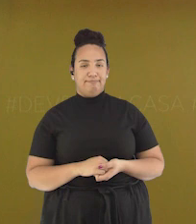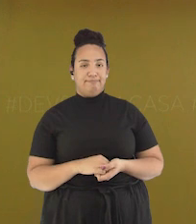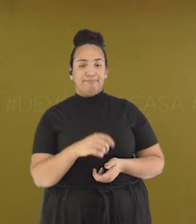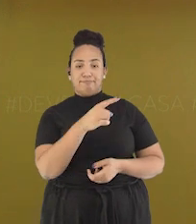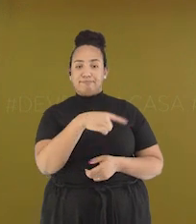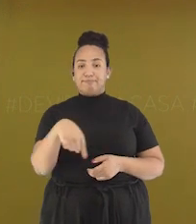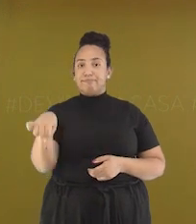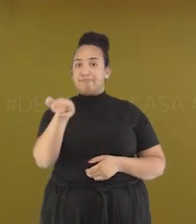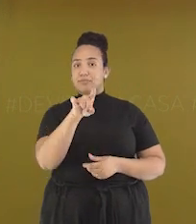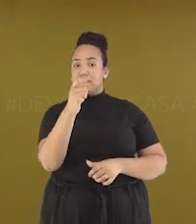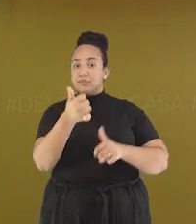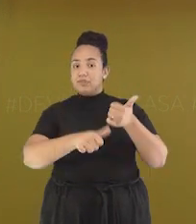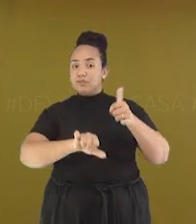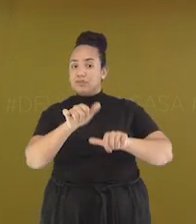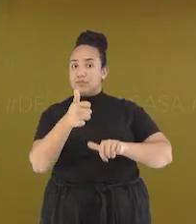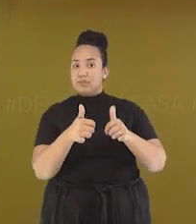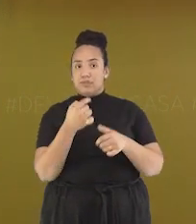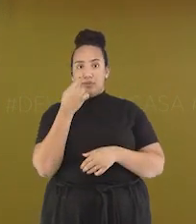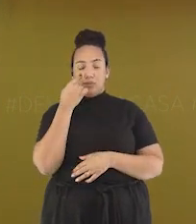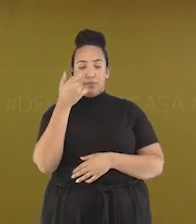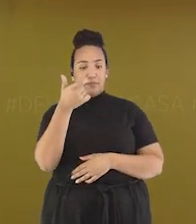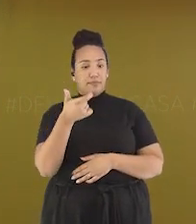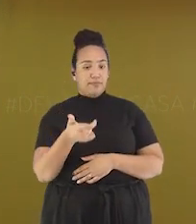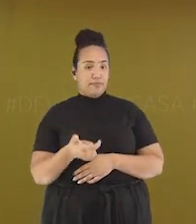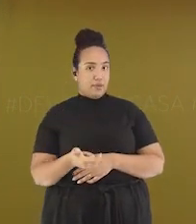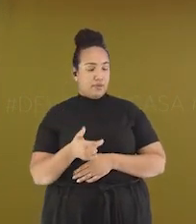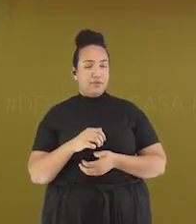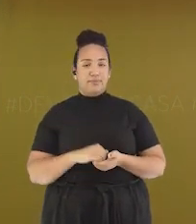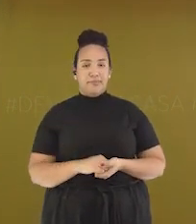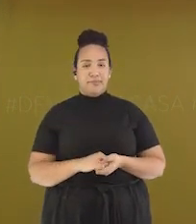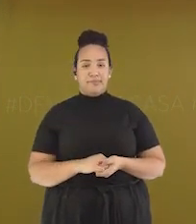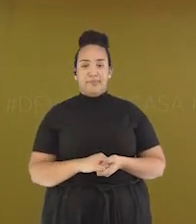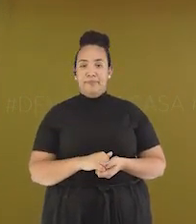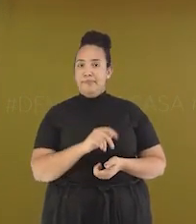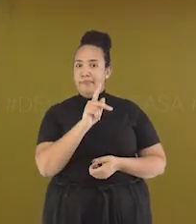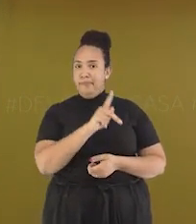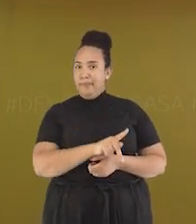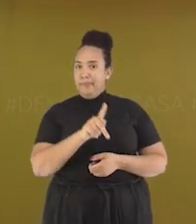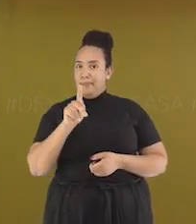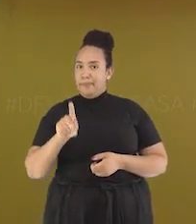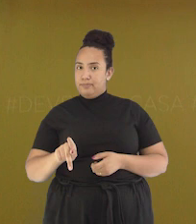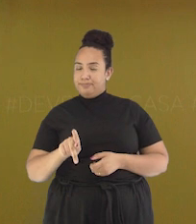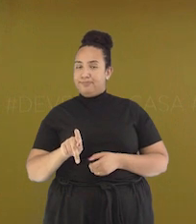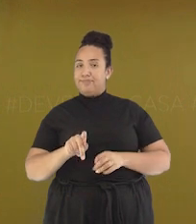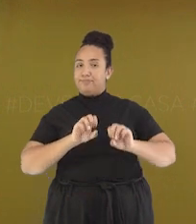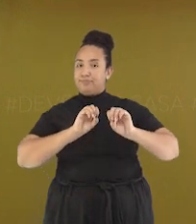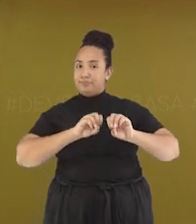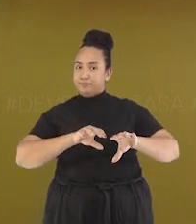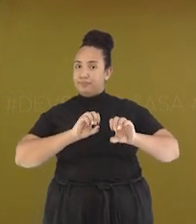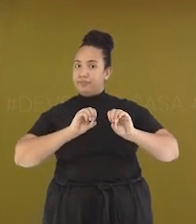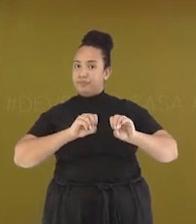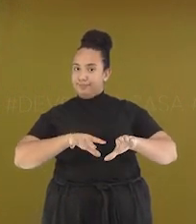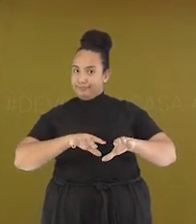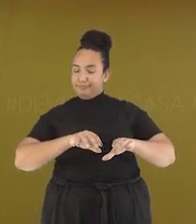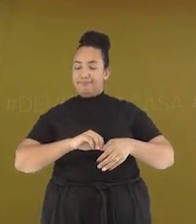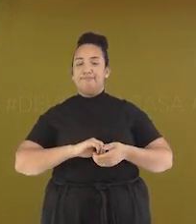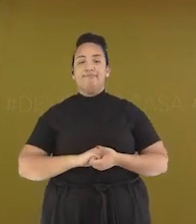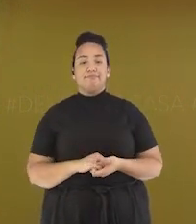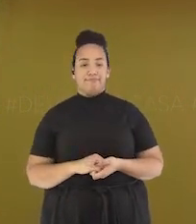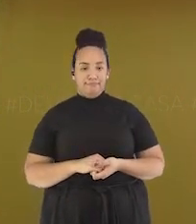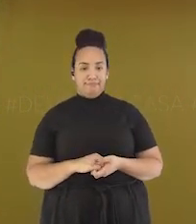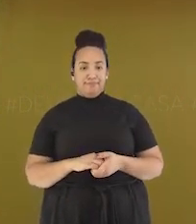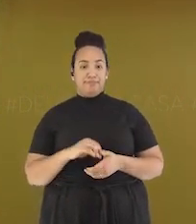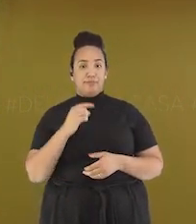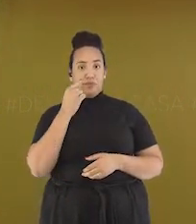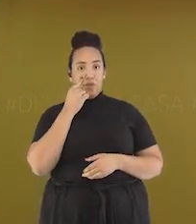as seguintes palavras Professor, educação Essas palavras